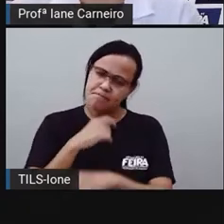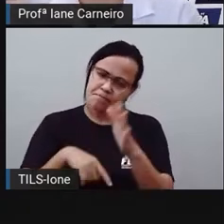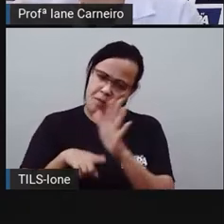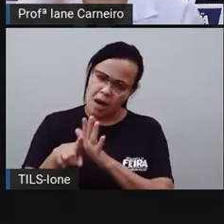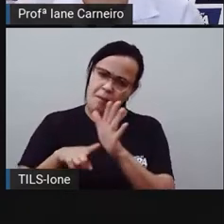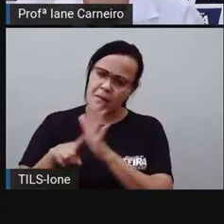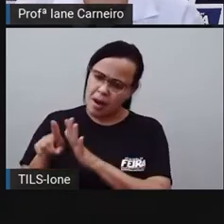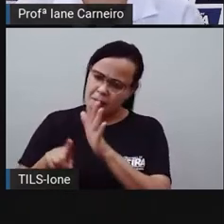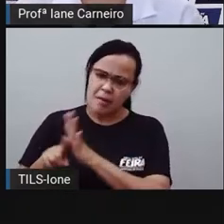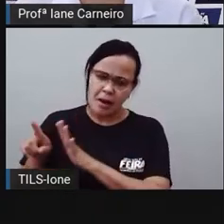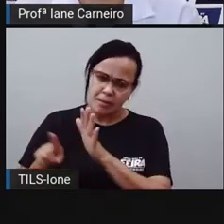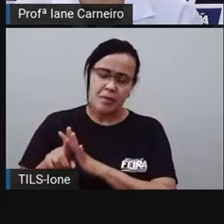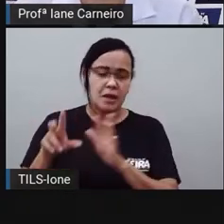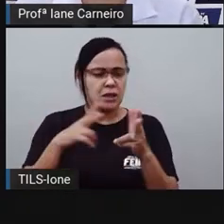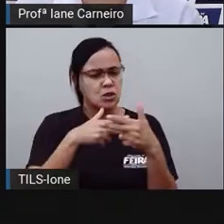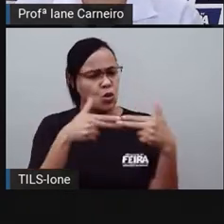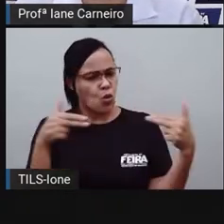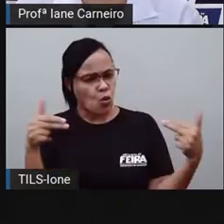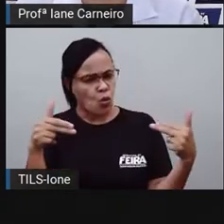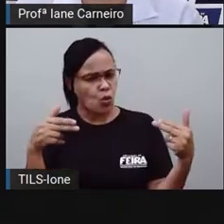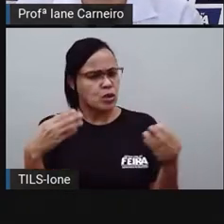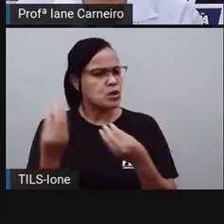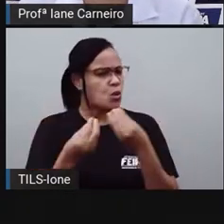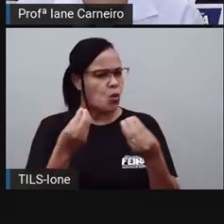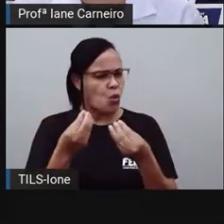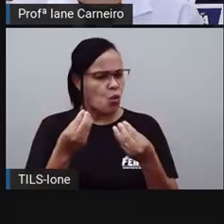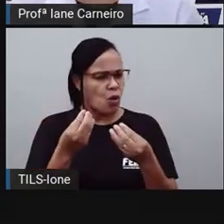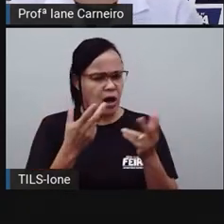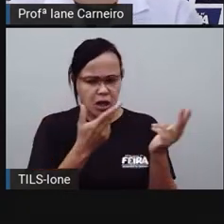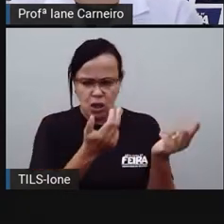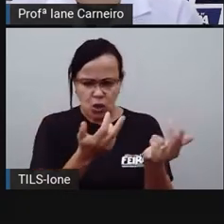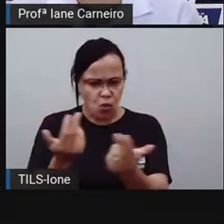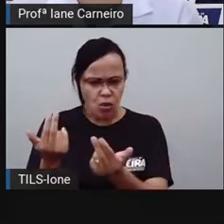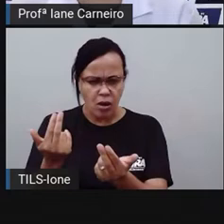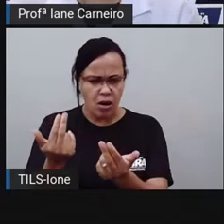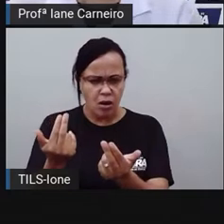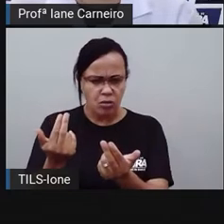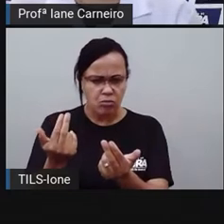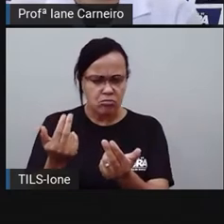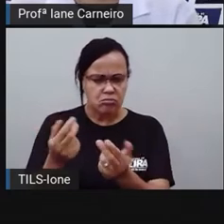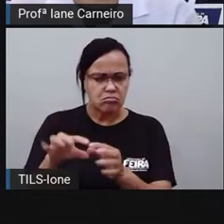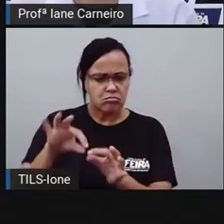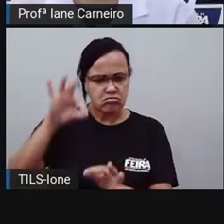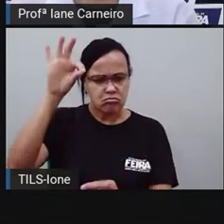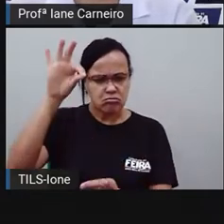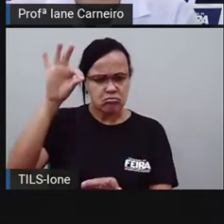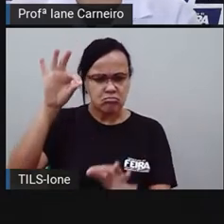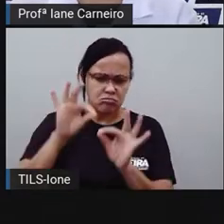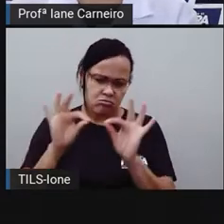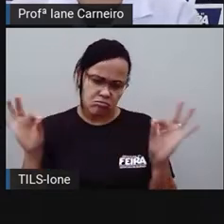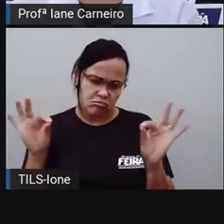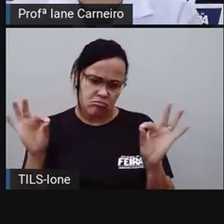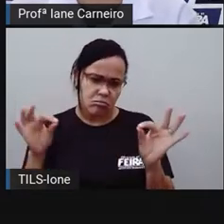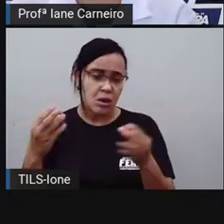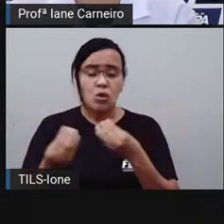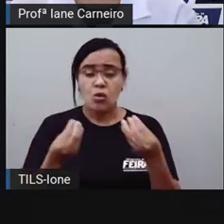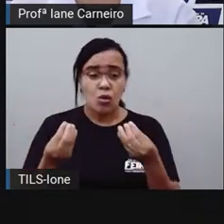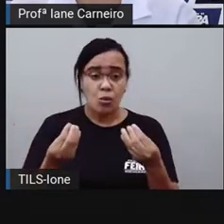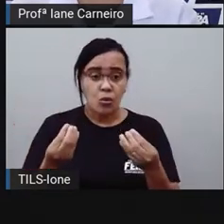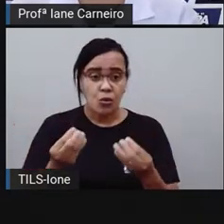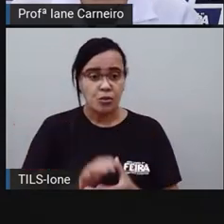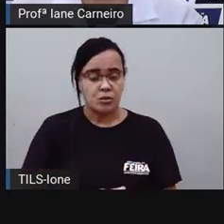se as coisas têm todos os mesmos tamanhos? Então, olha só. Nós podemos medir o